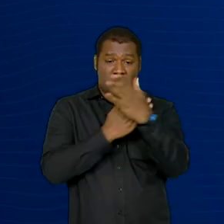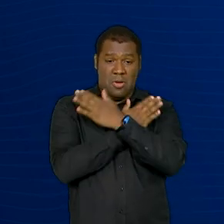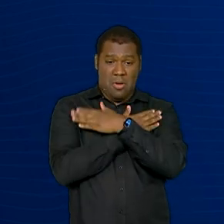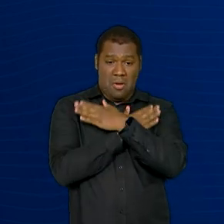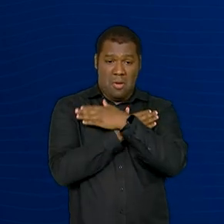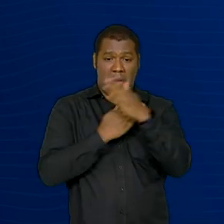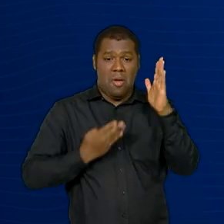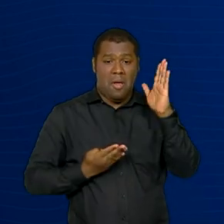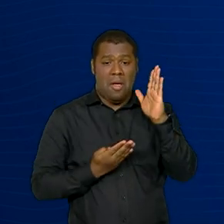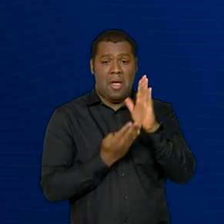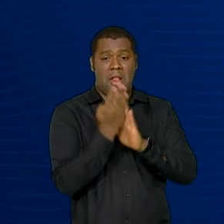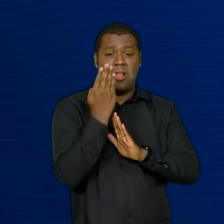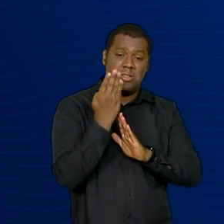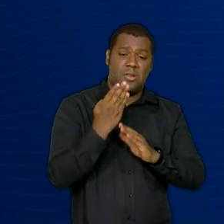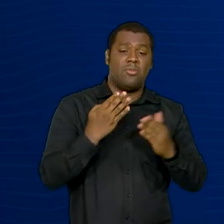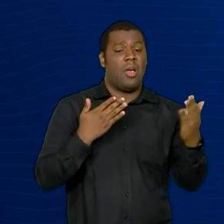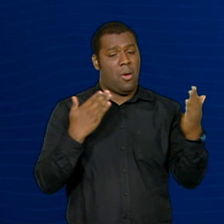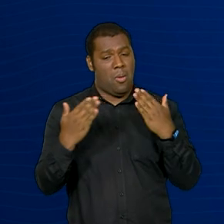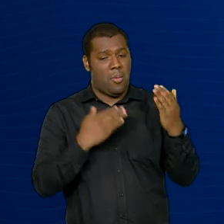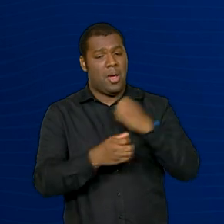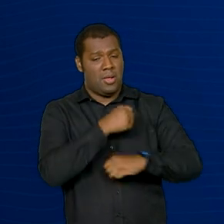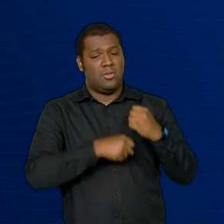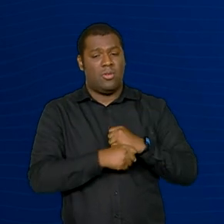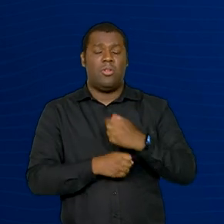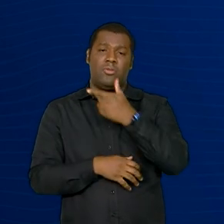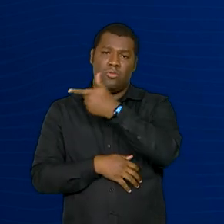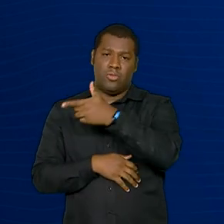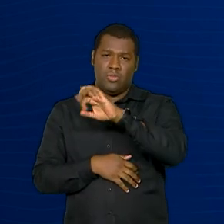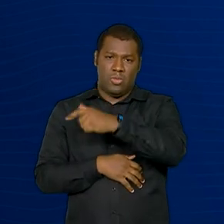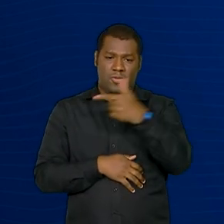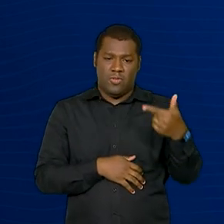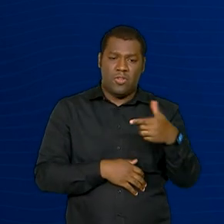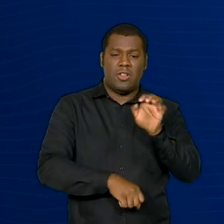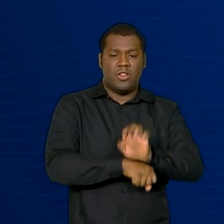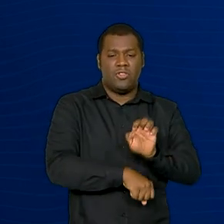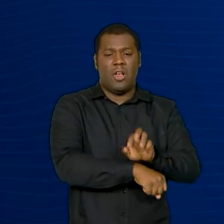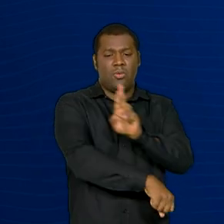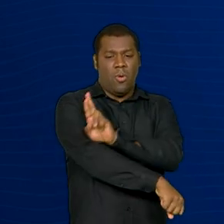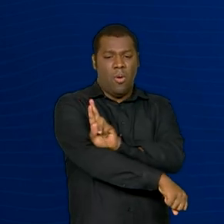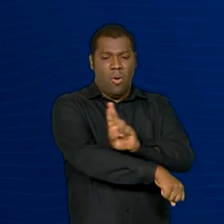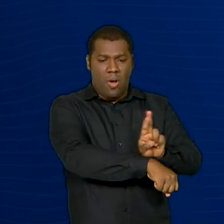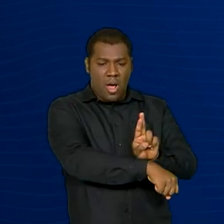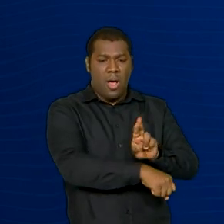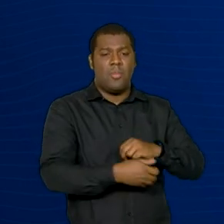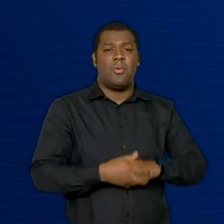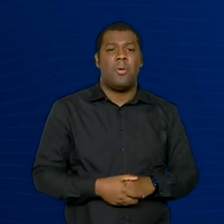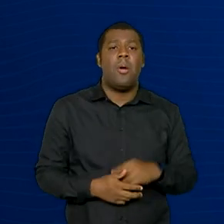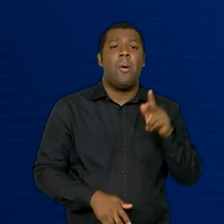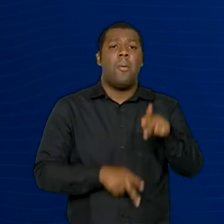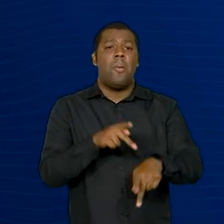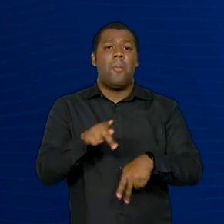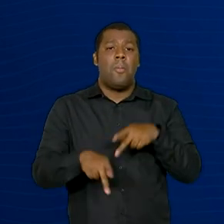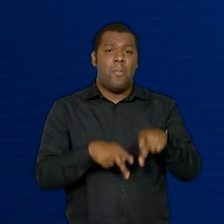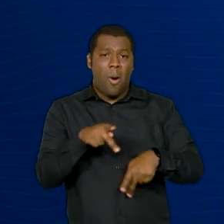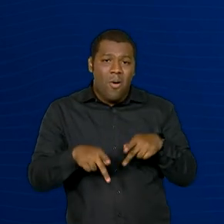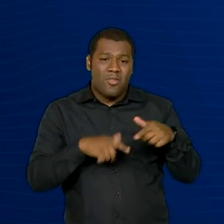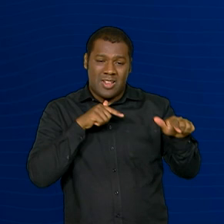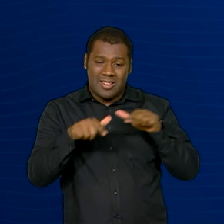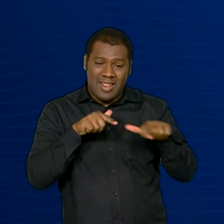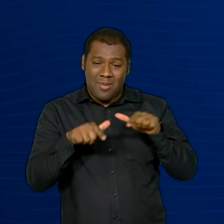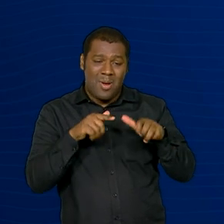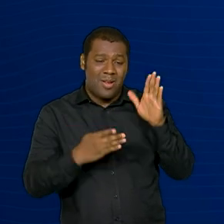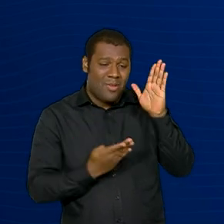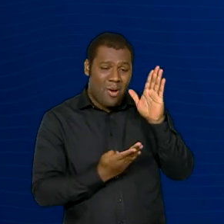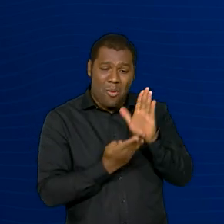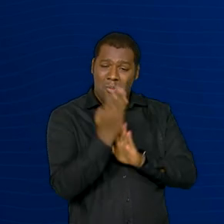2023, comparado a 2022, foi Roraima. A população ocupada no país chegou ao